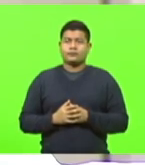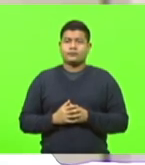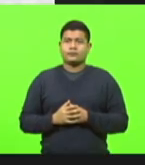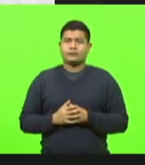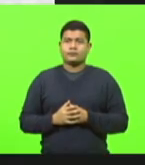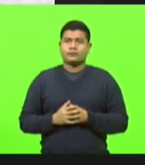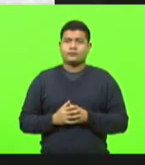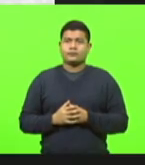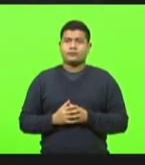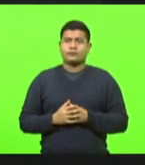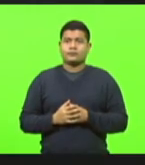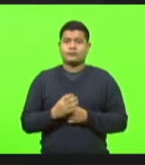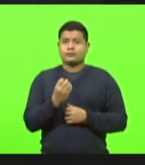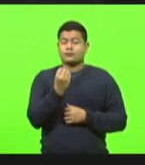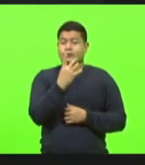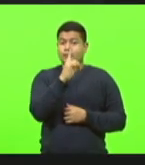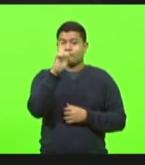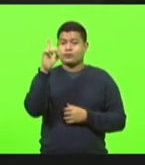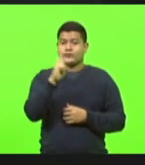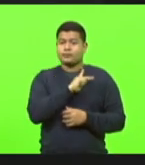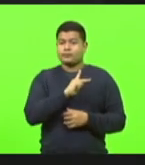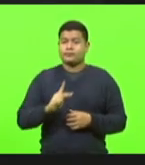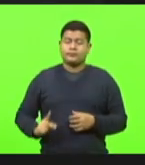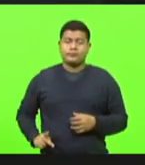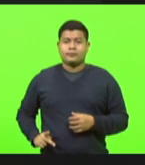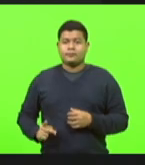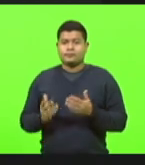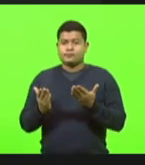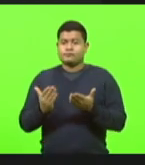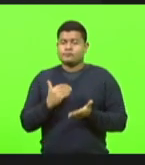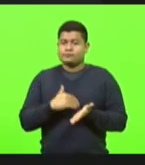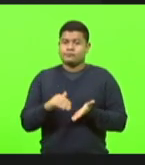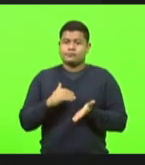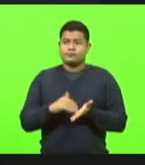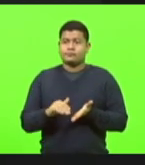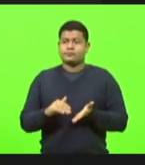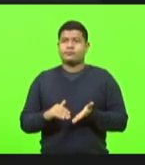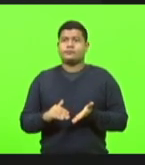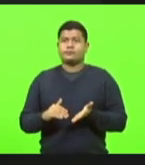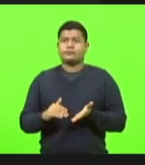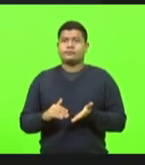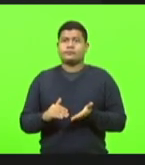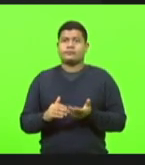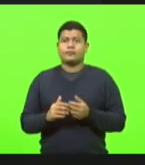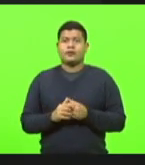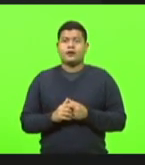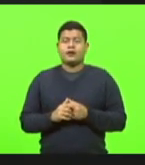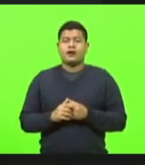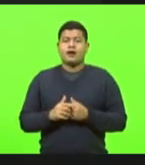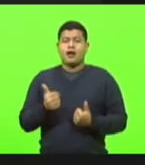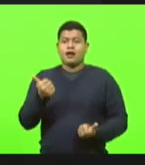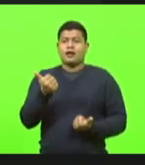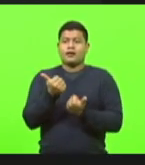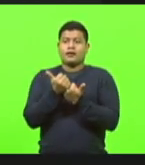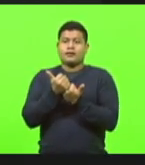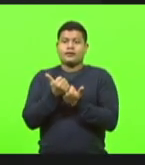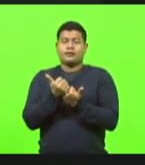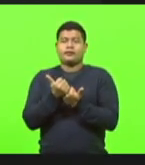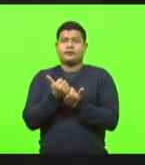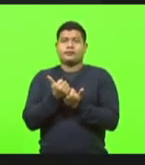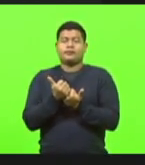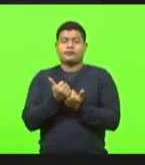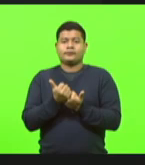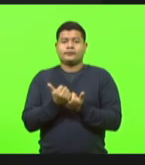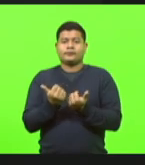Bom dia, senhor presidente, senhor secretário, a DOC e os demais deputados e